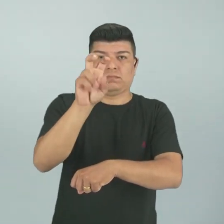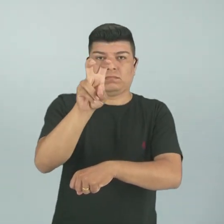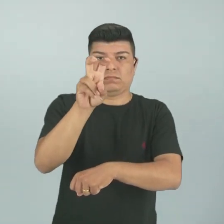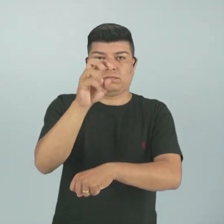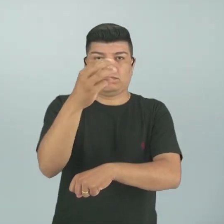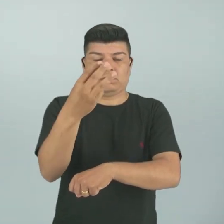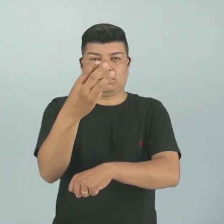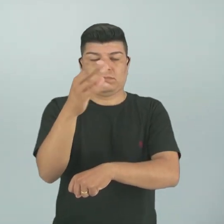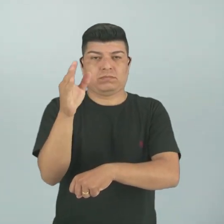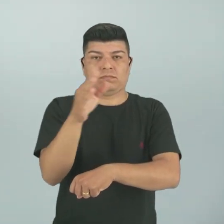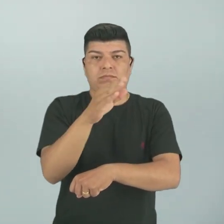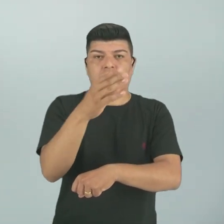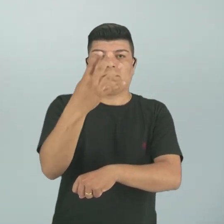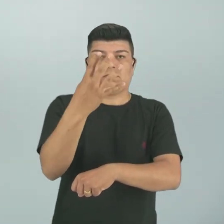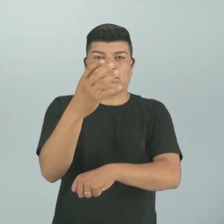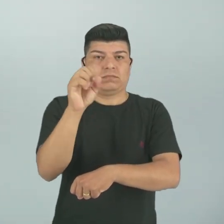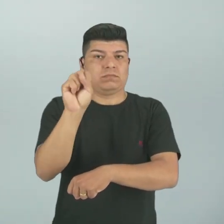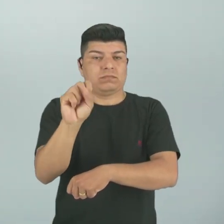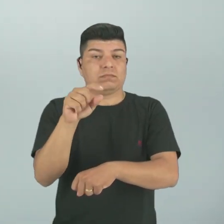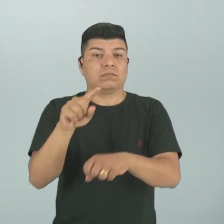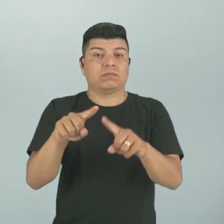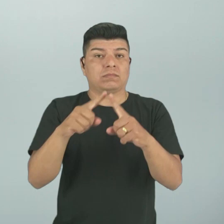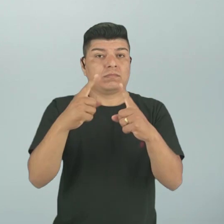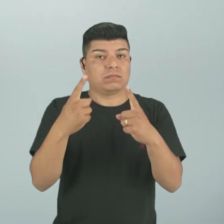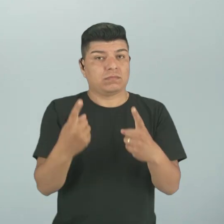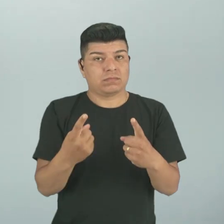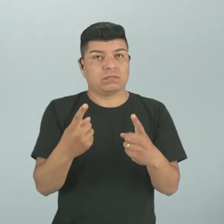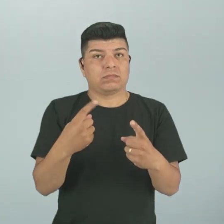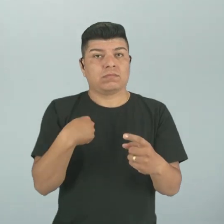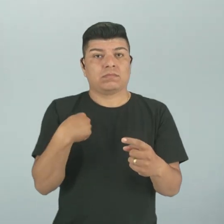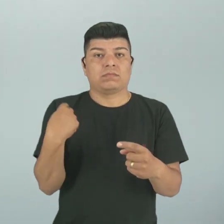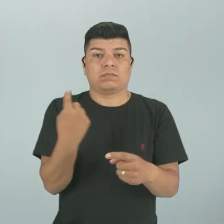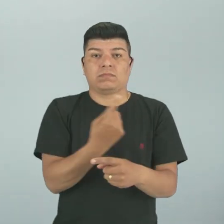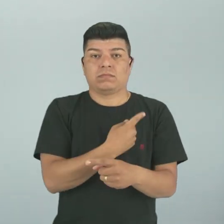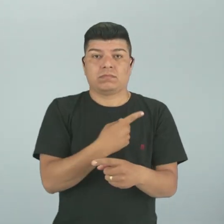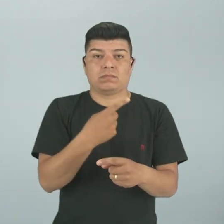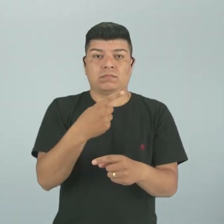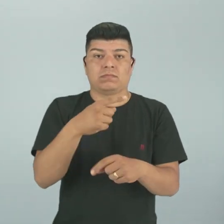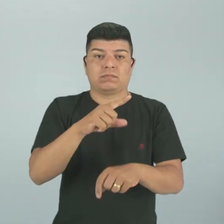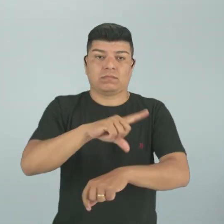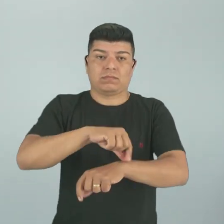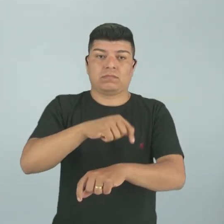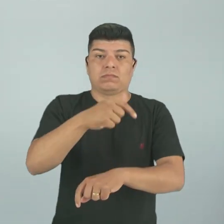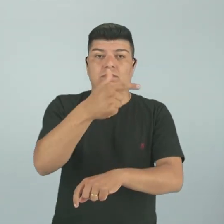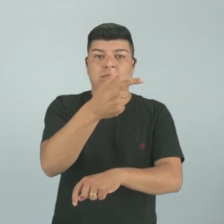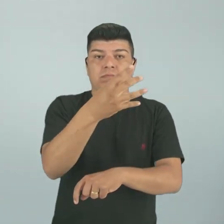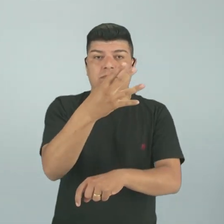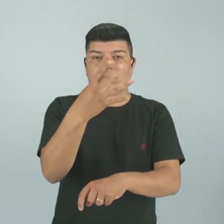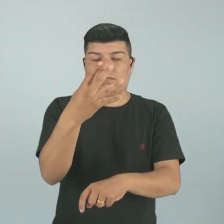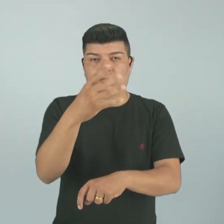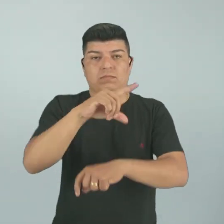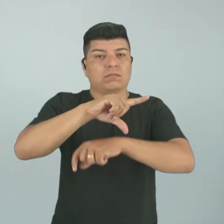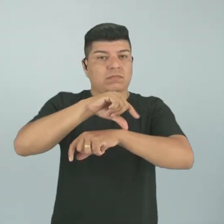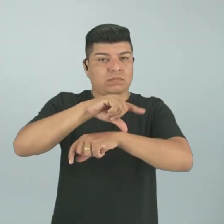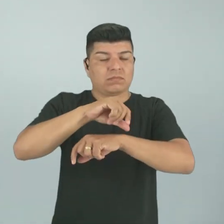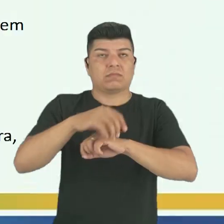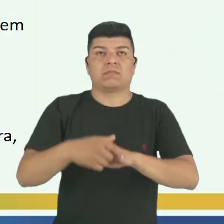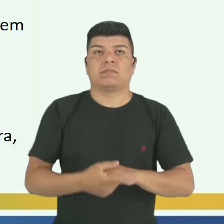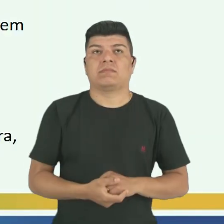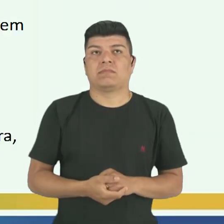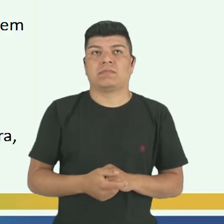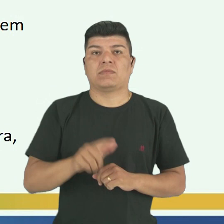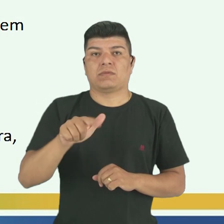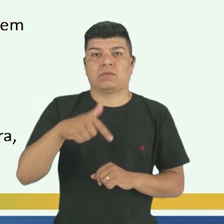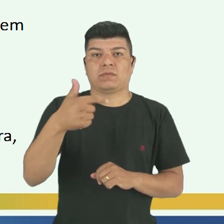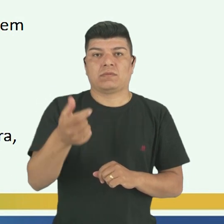4 segundos, tá? Mas nós colocamos como 24 horas, tá? Ok? Agora vamos projetar o